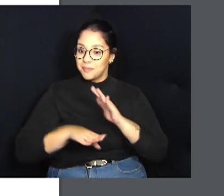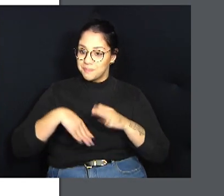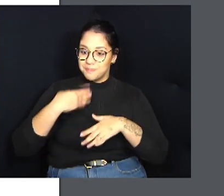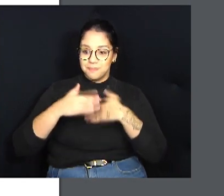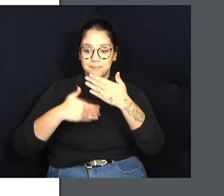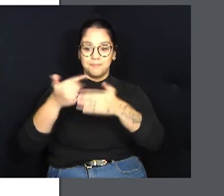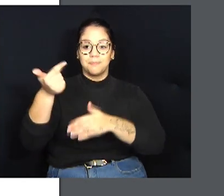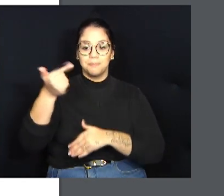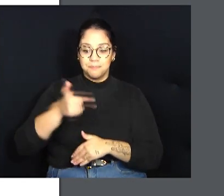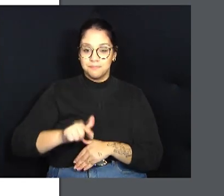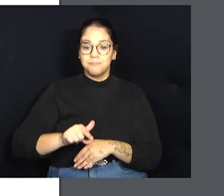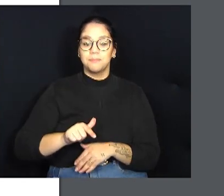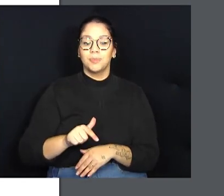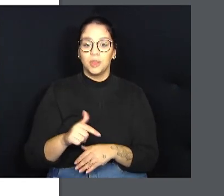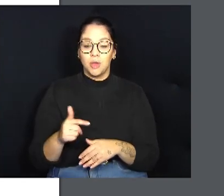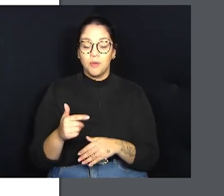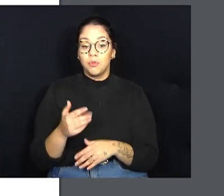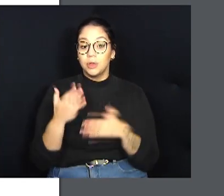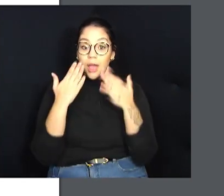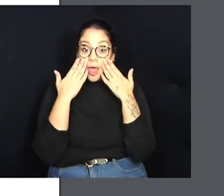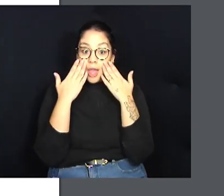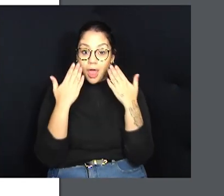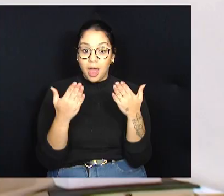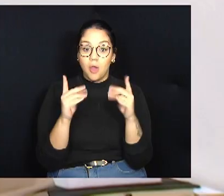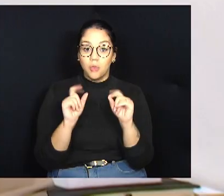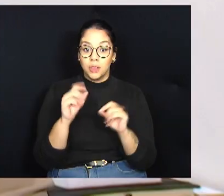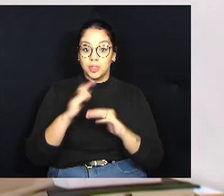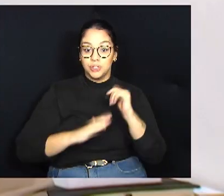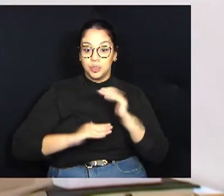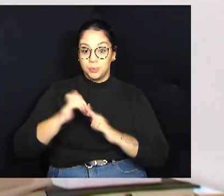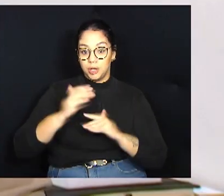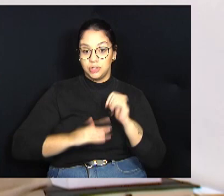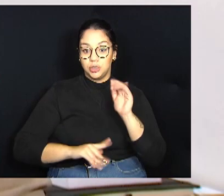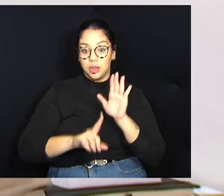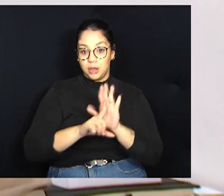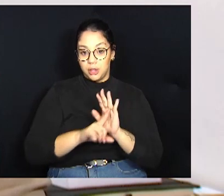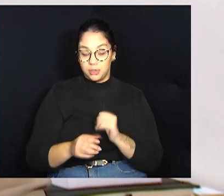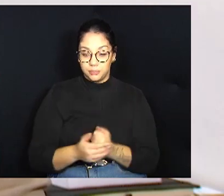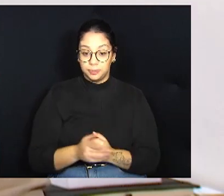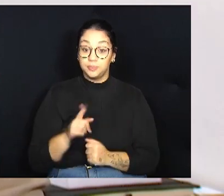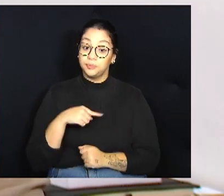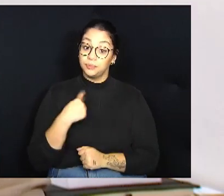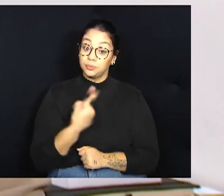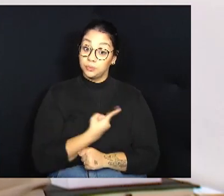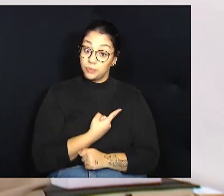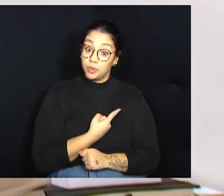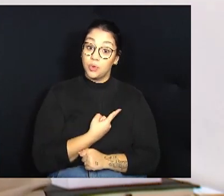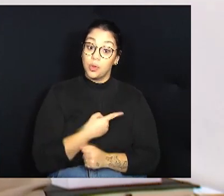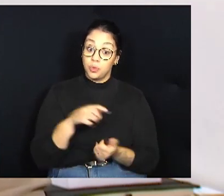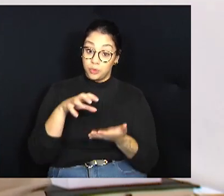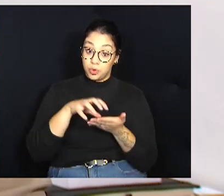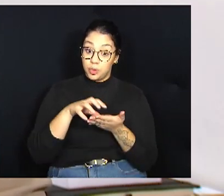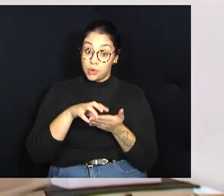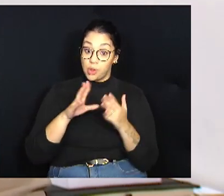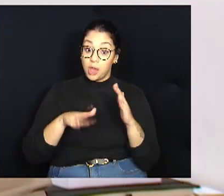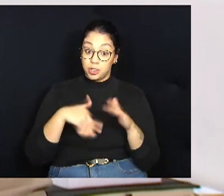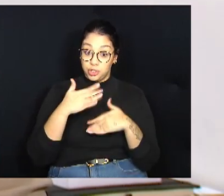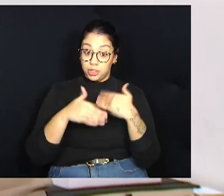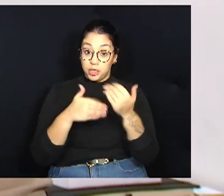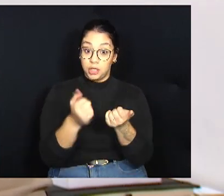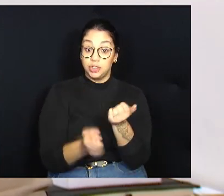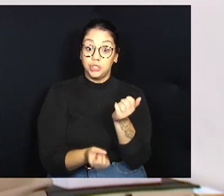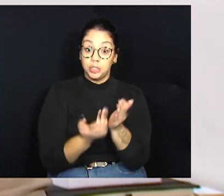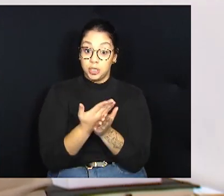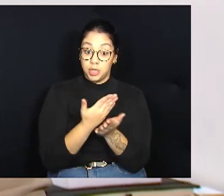mais uma vez e tem se destacado na aplicação da lei. A gente é um órgão que está um pouco adiantado na implementação disso.